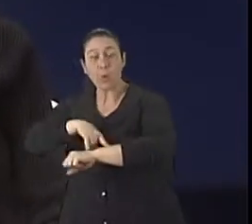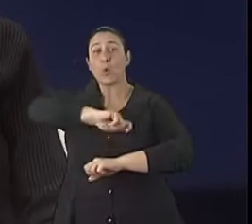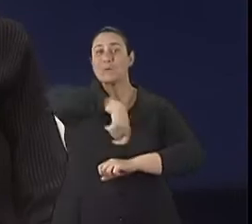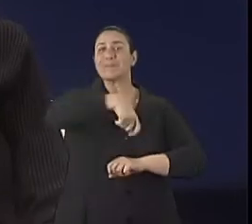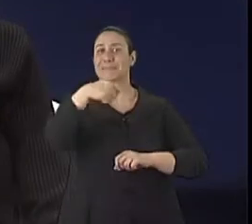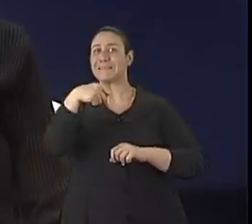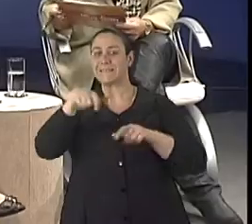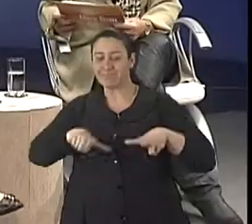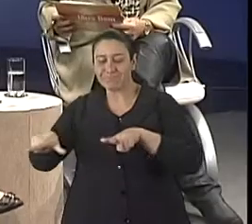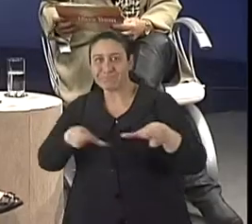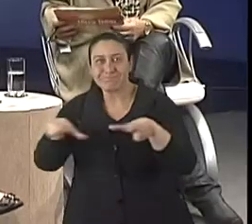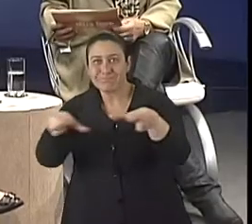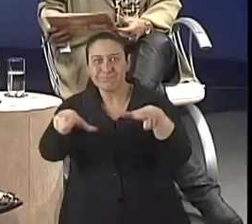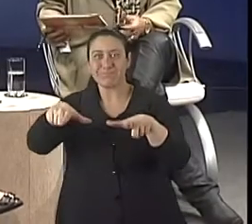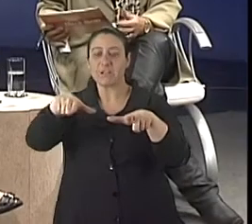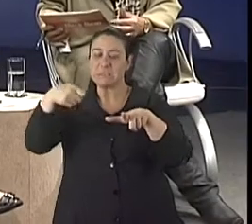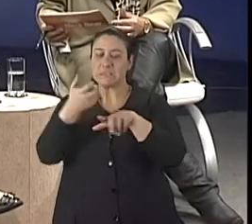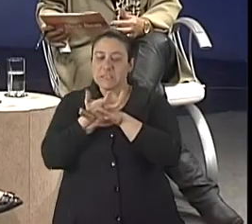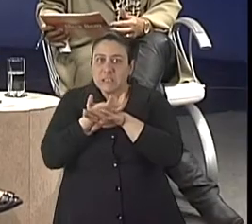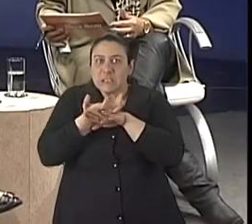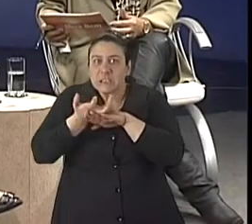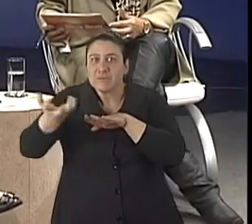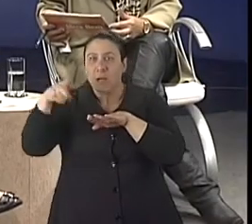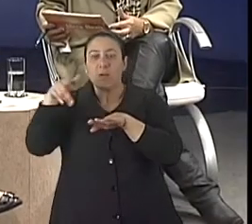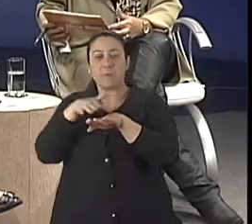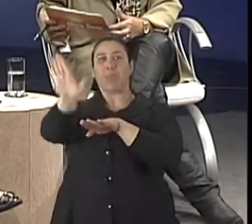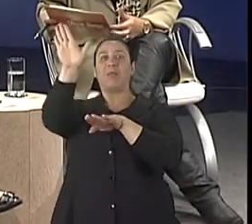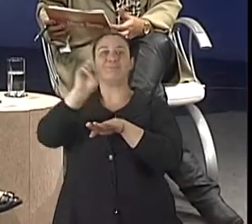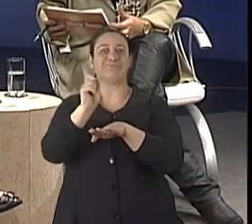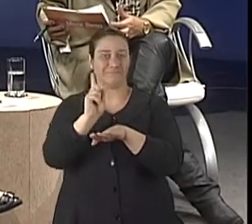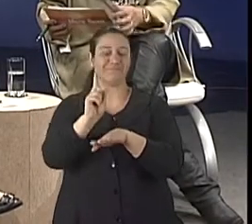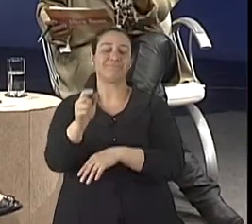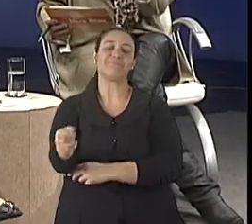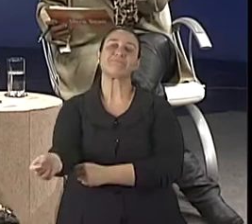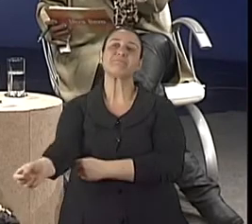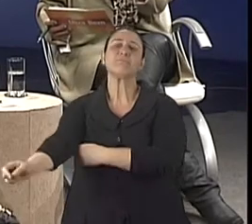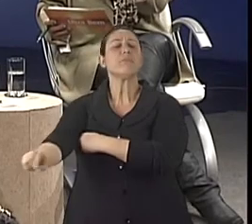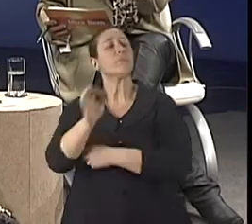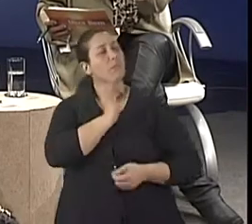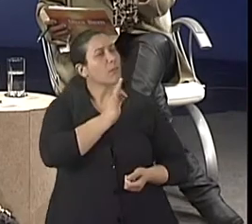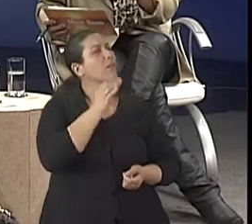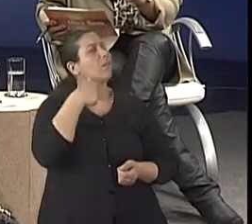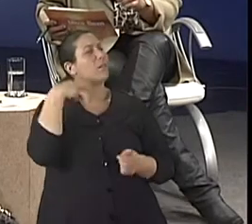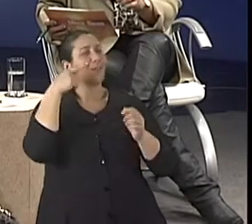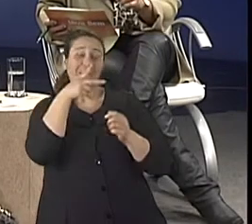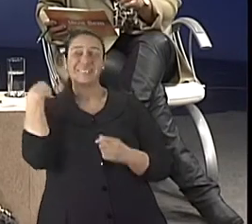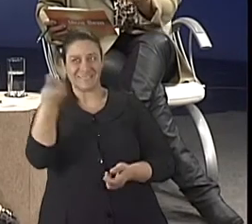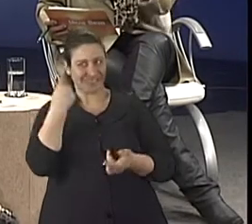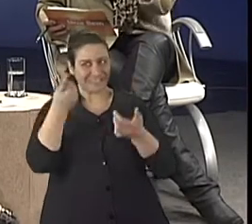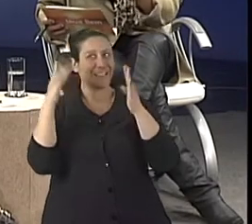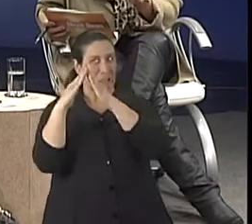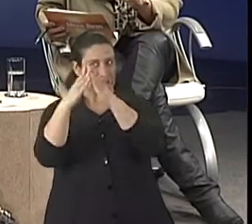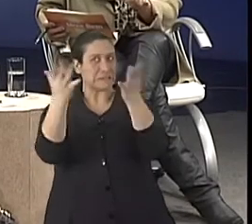uma área perigosa. É uma área de circulação do idoso. Daniela, me diz o seguinte, aí vem aquela pergunta que vocês estão querendo que eu faça, né?